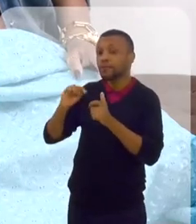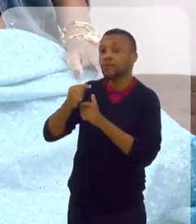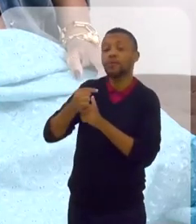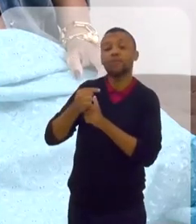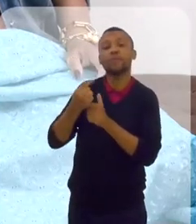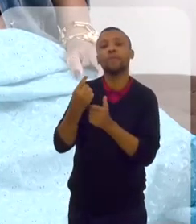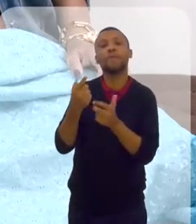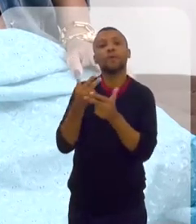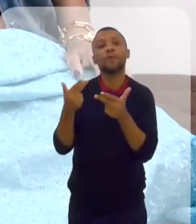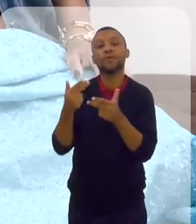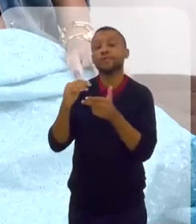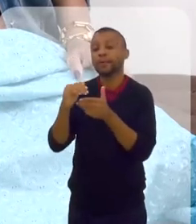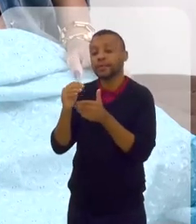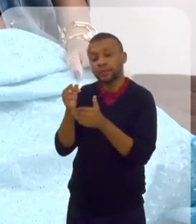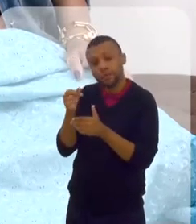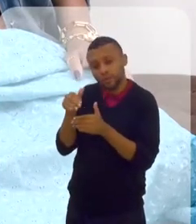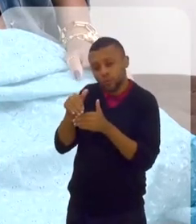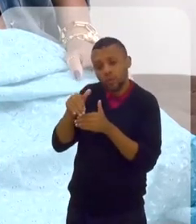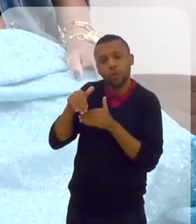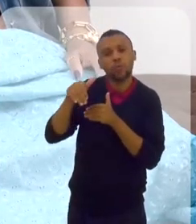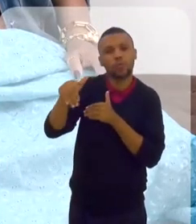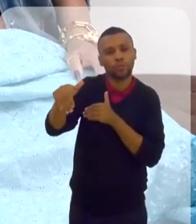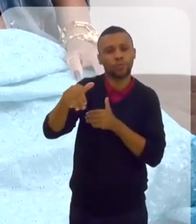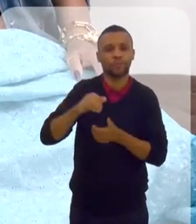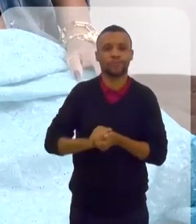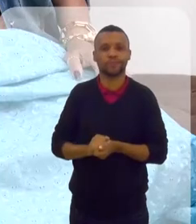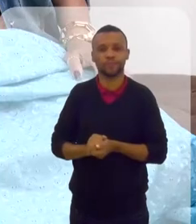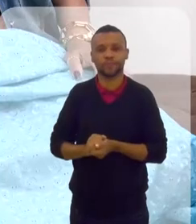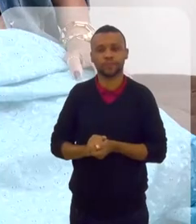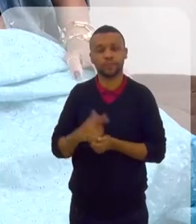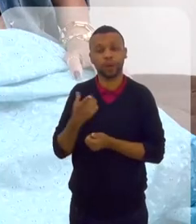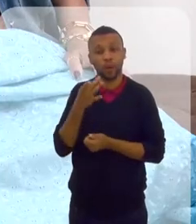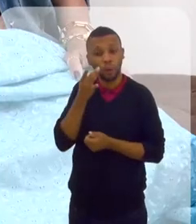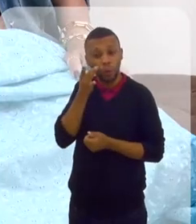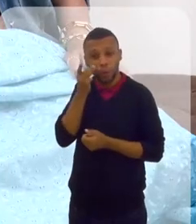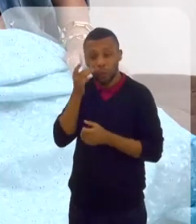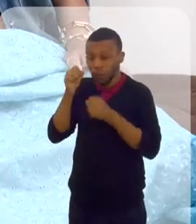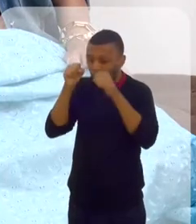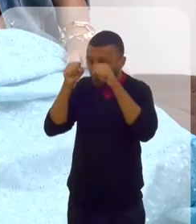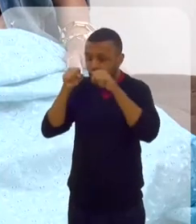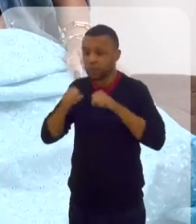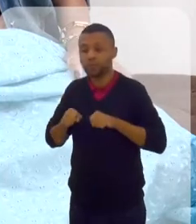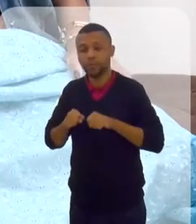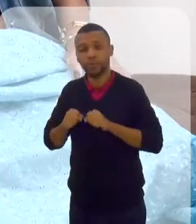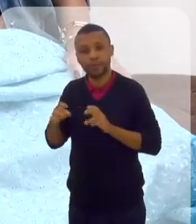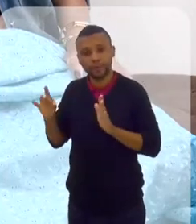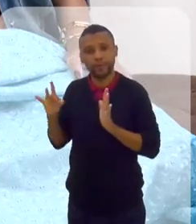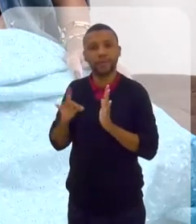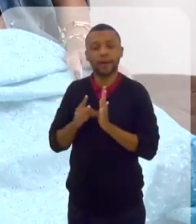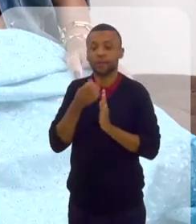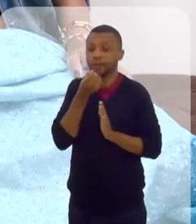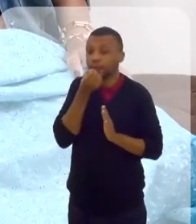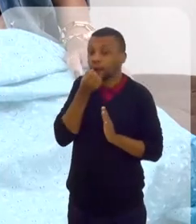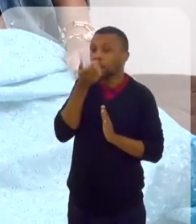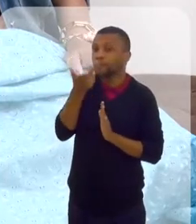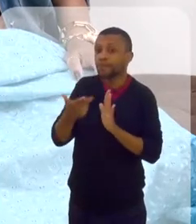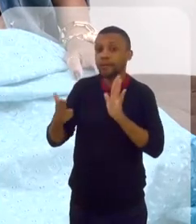seguida. Foi uma coisa mais adiante. E a shahada do testemunho, de fato, é uma coisa que você, logo de imediato,